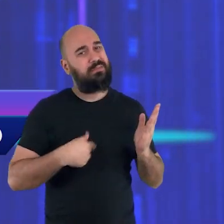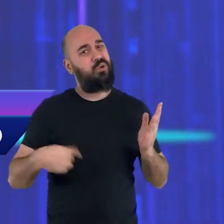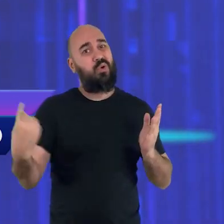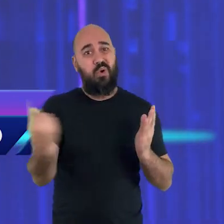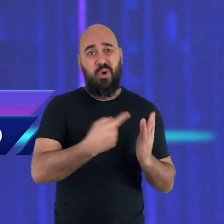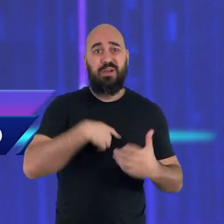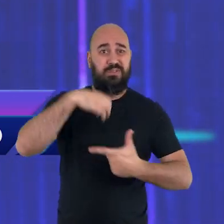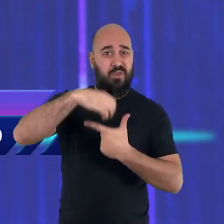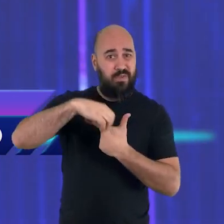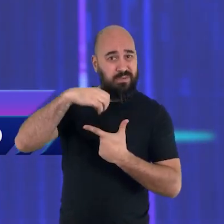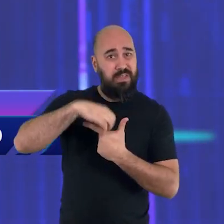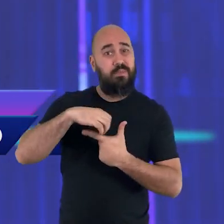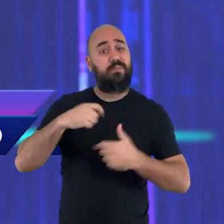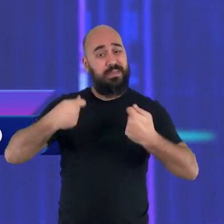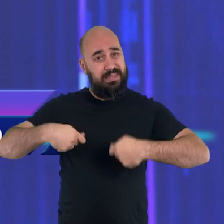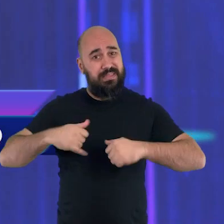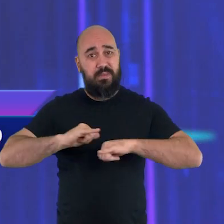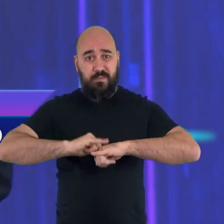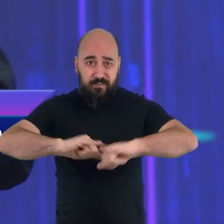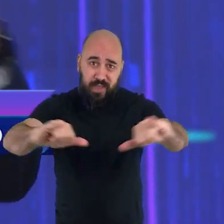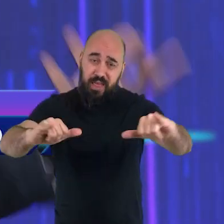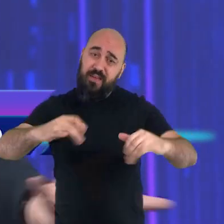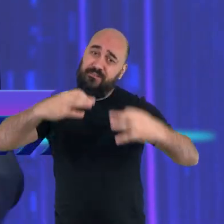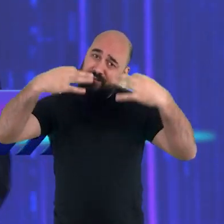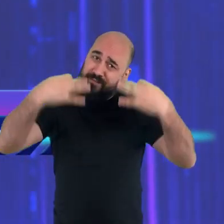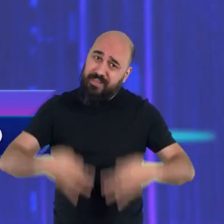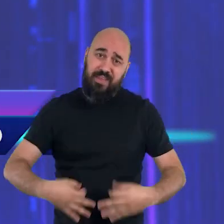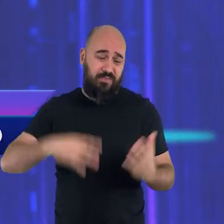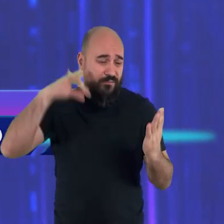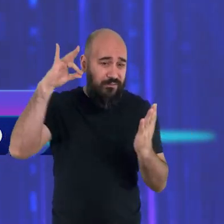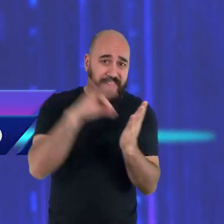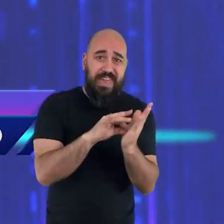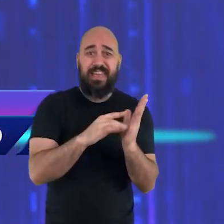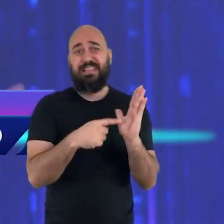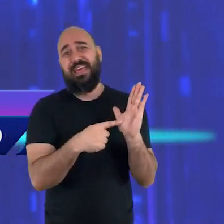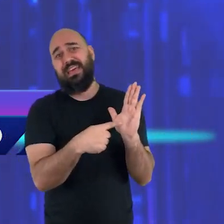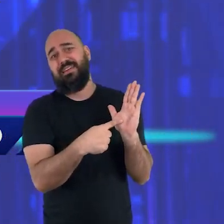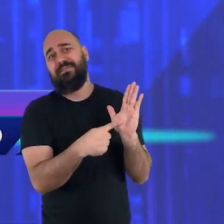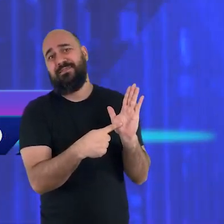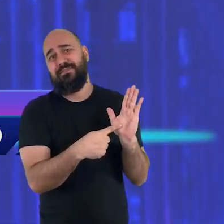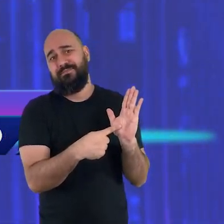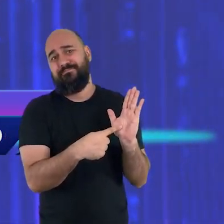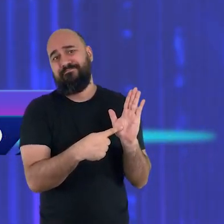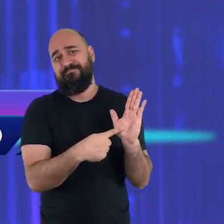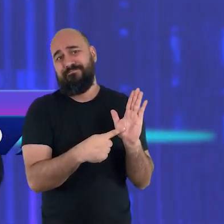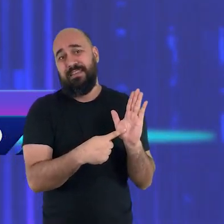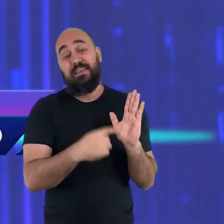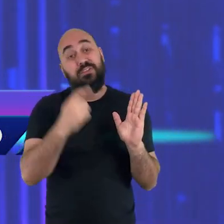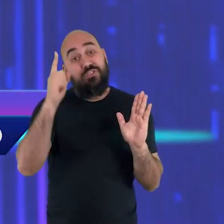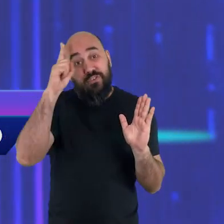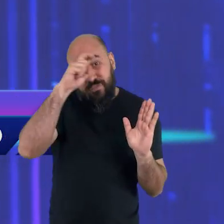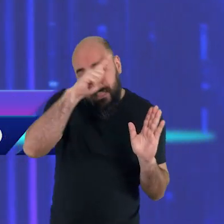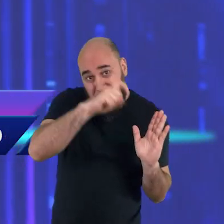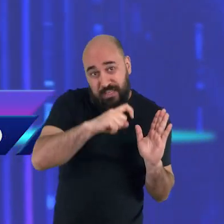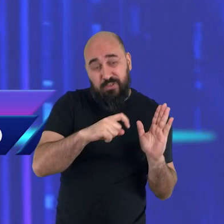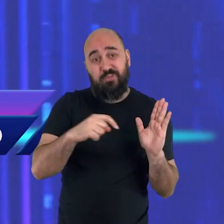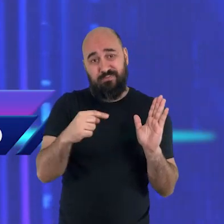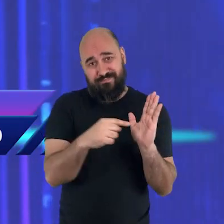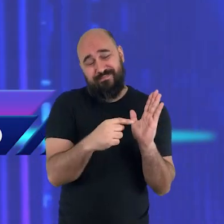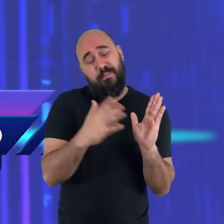Tempo, de ensinar para você a verdade. De apontar a verdade. Difícil ou fácil, esta é a verdade.